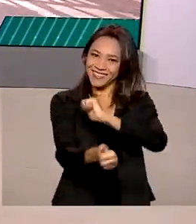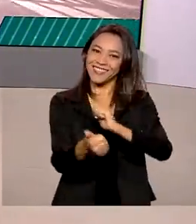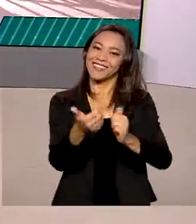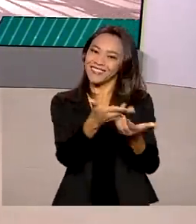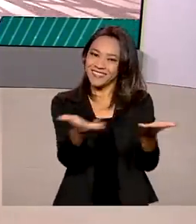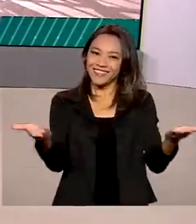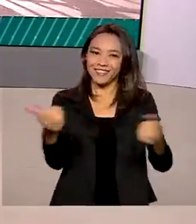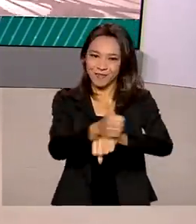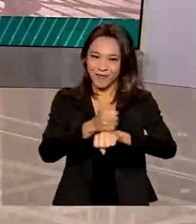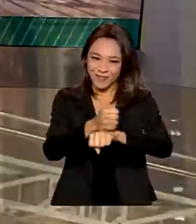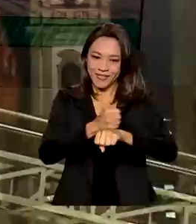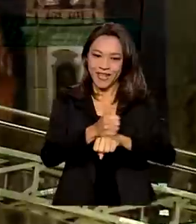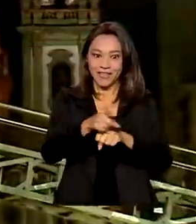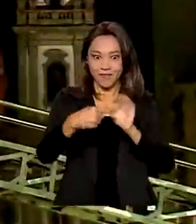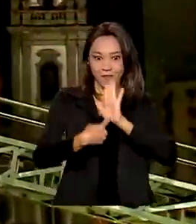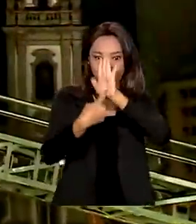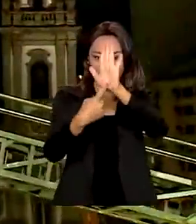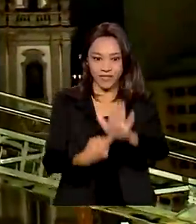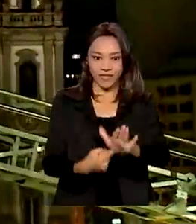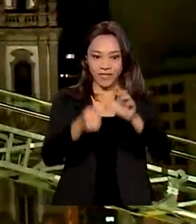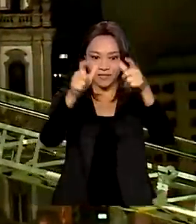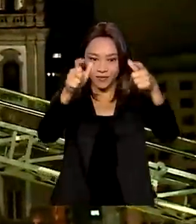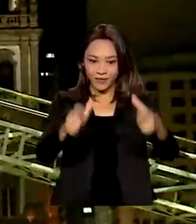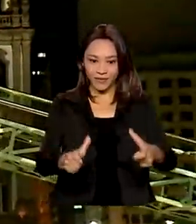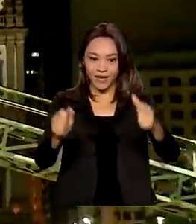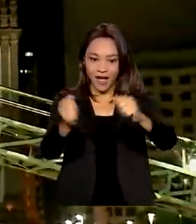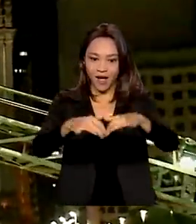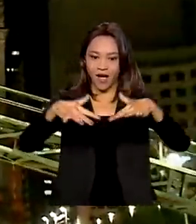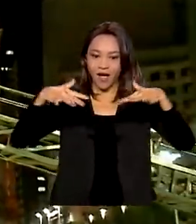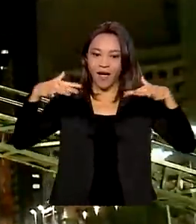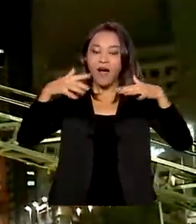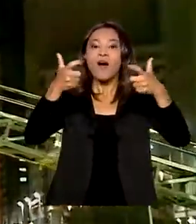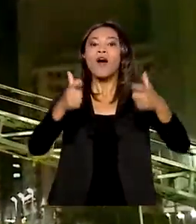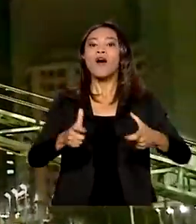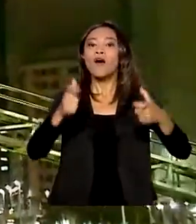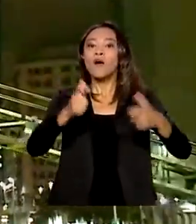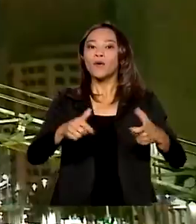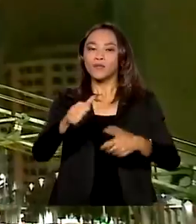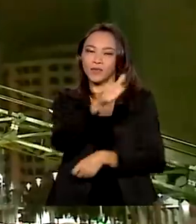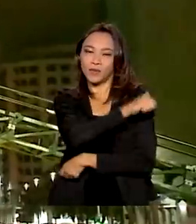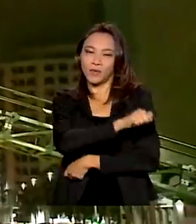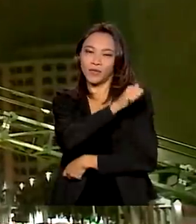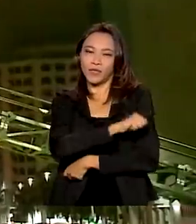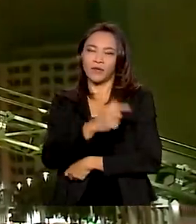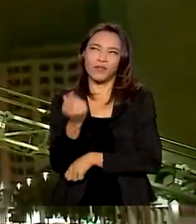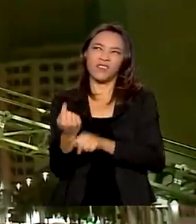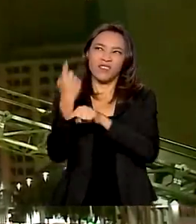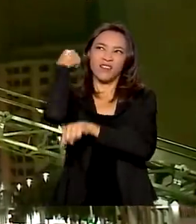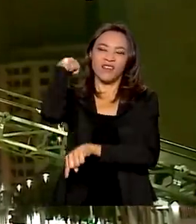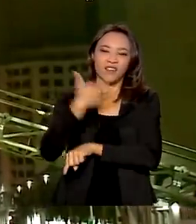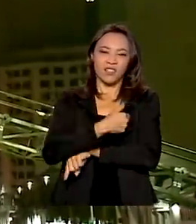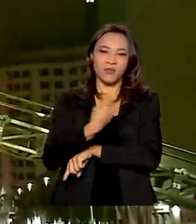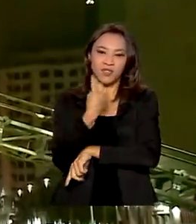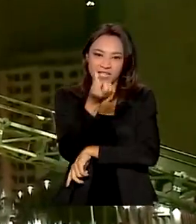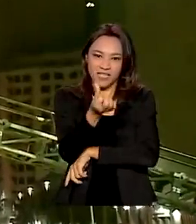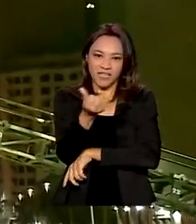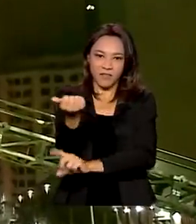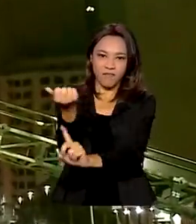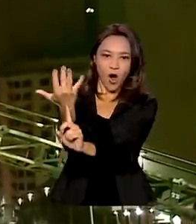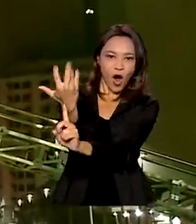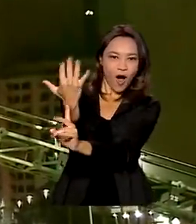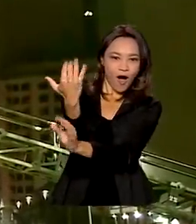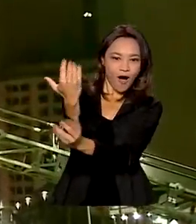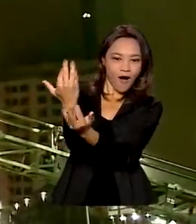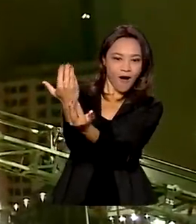encerra com imagens da Pira Olímpica dos Jogos Olímpicos do Rio de Janeiro de 2016, que foi acesa novamente em